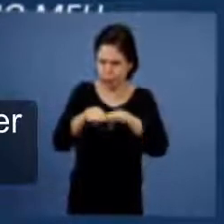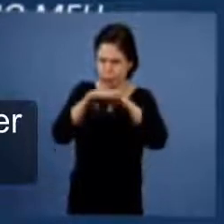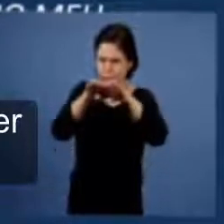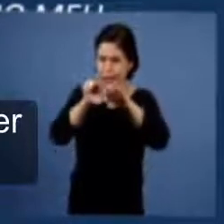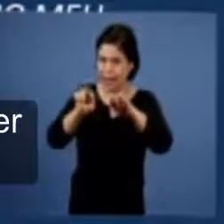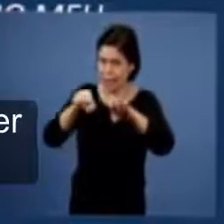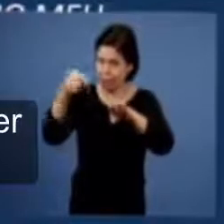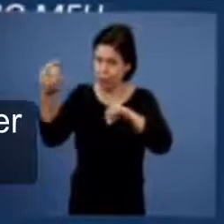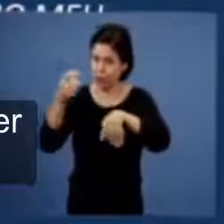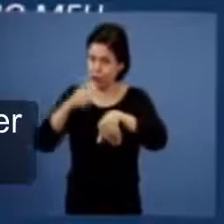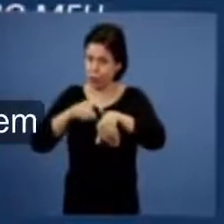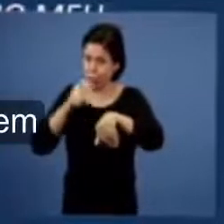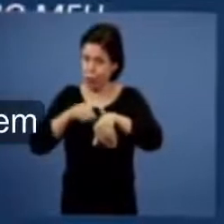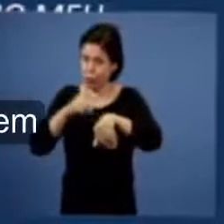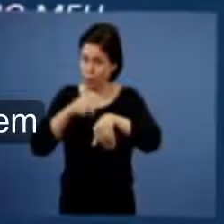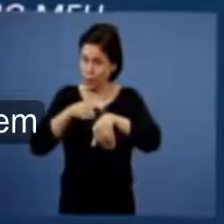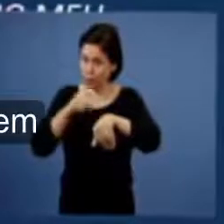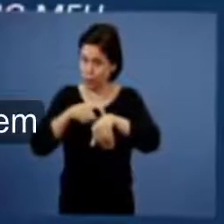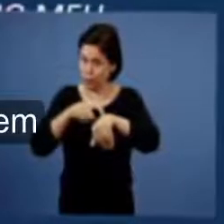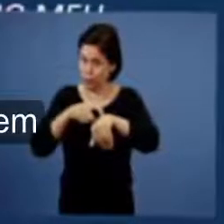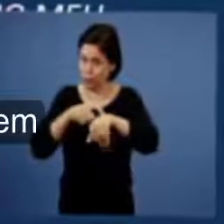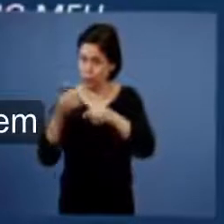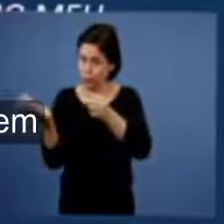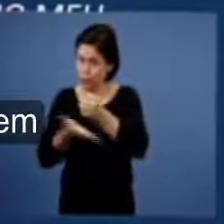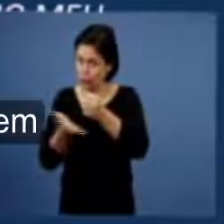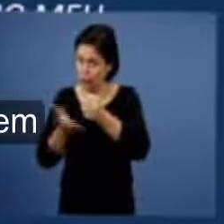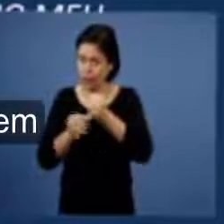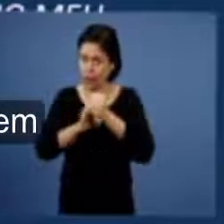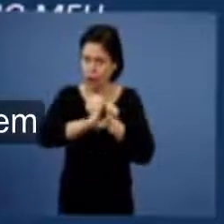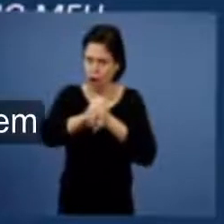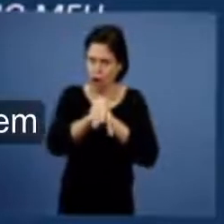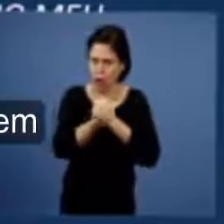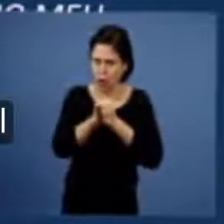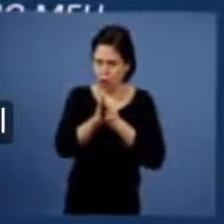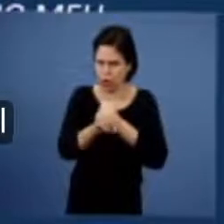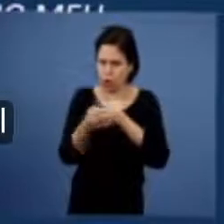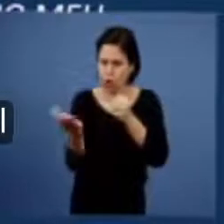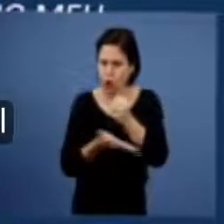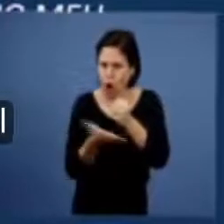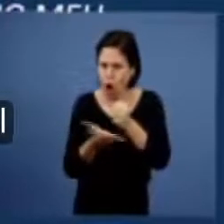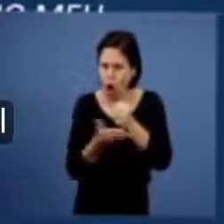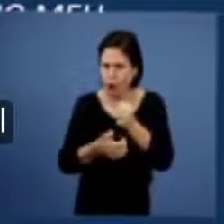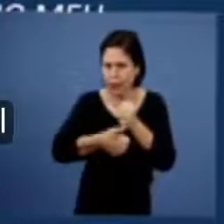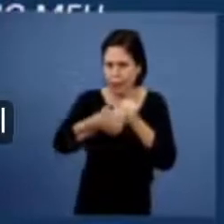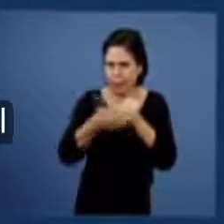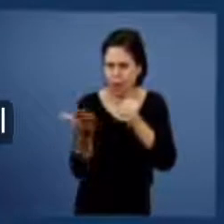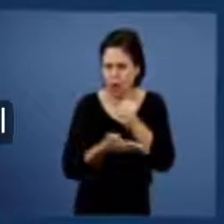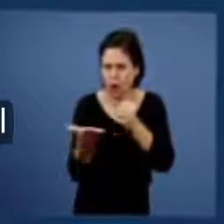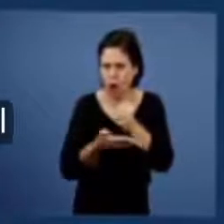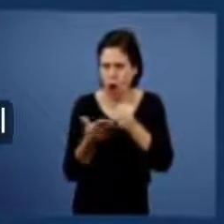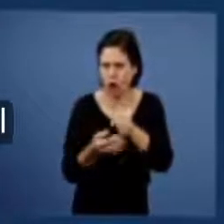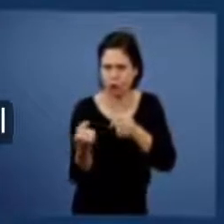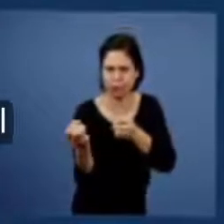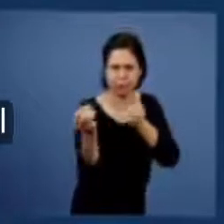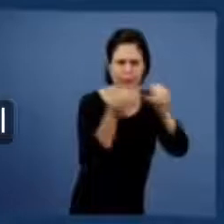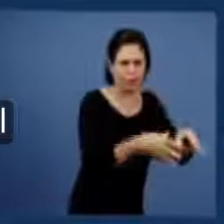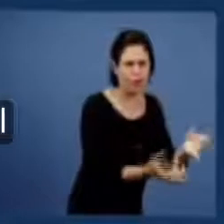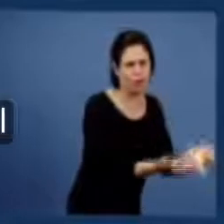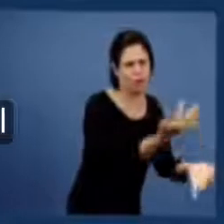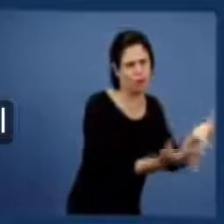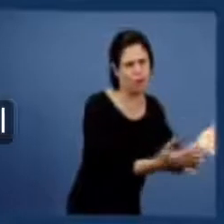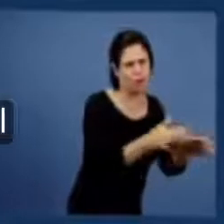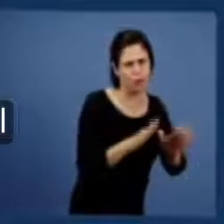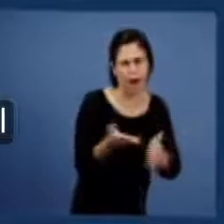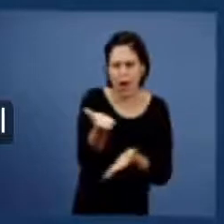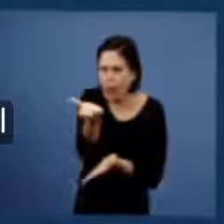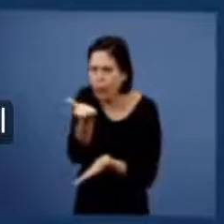ceifeiros, colhei primeiro o joio, e atai-o em molhos, para o queimar, mas o trigo, ajuntai-o no meu